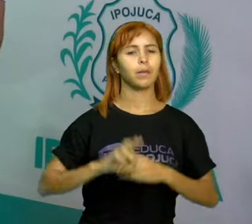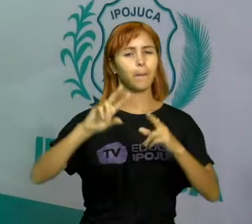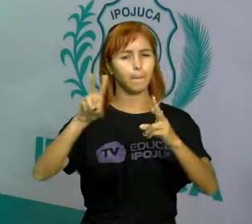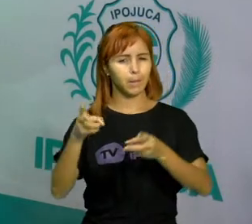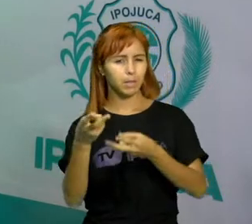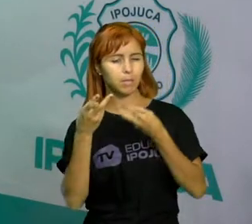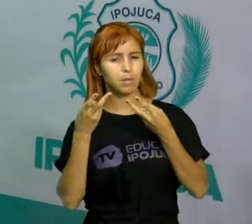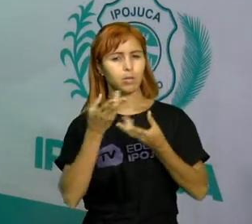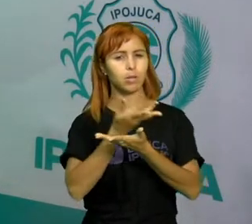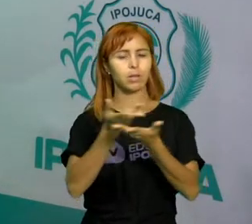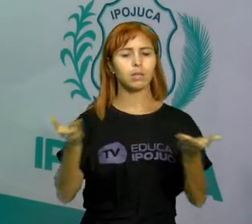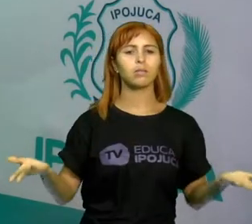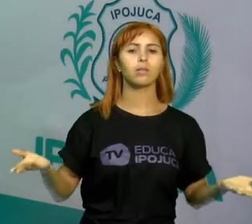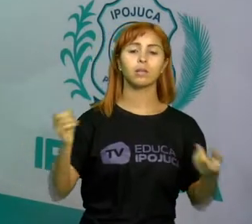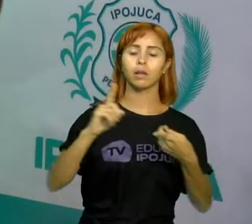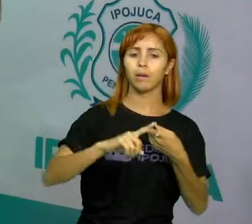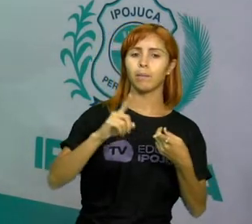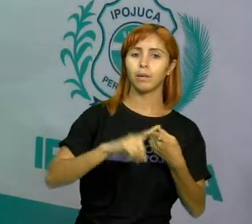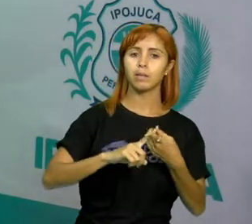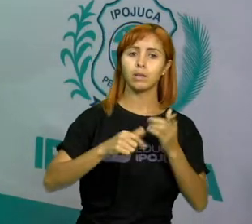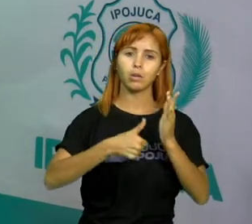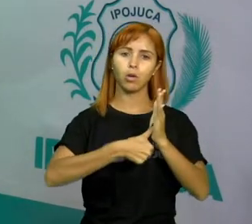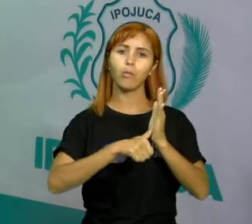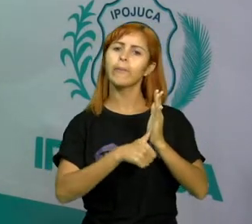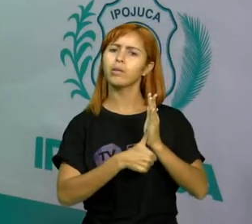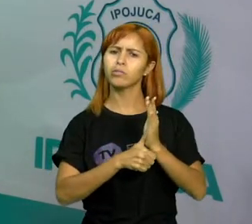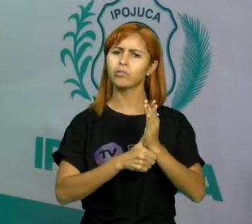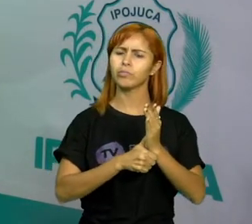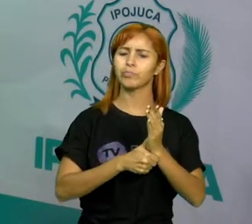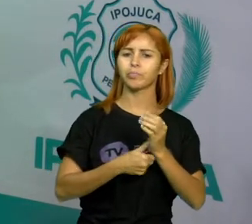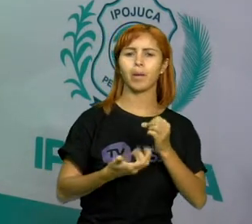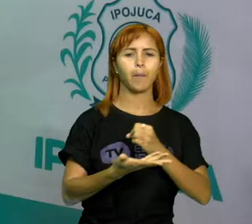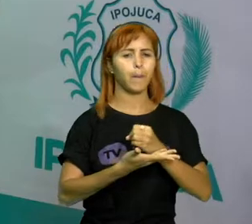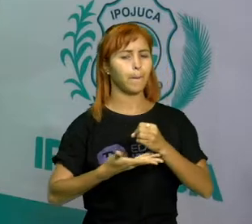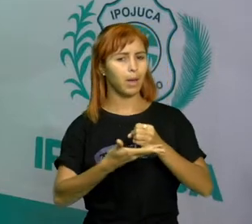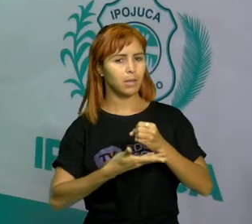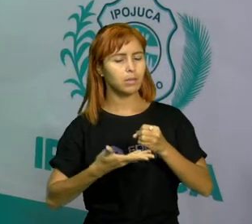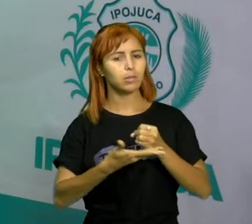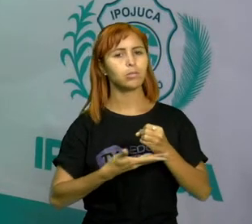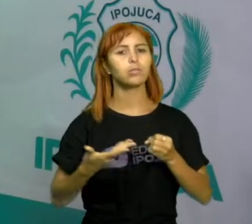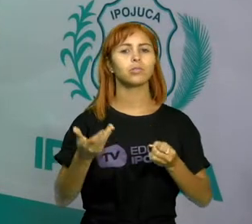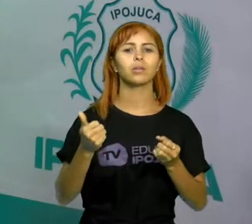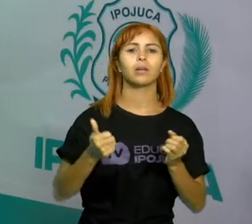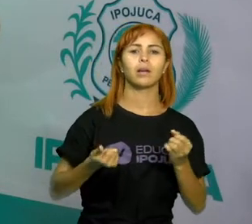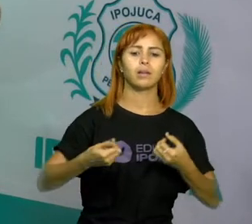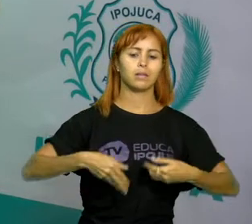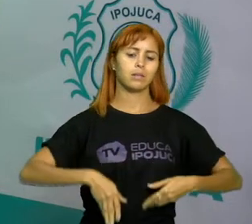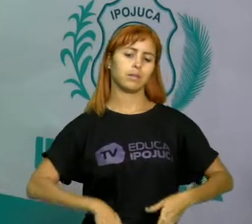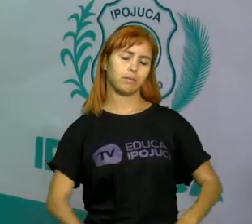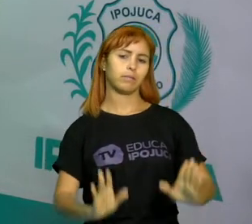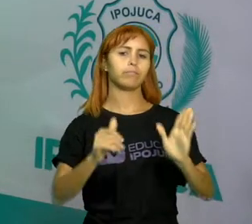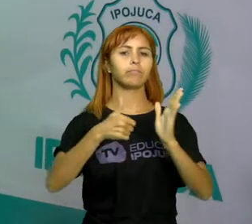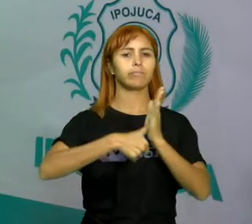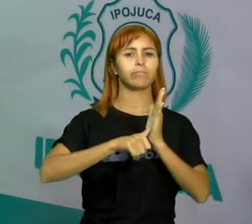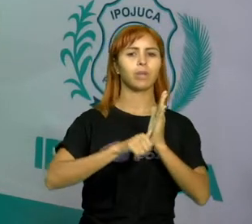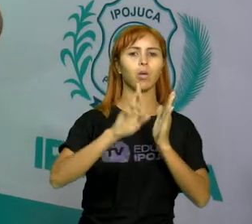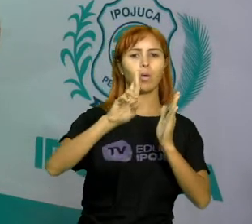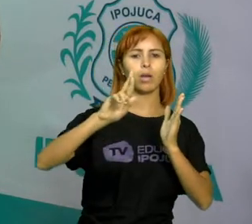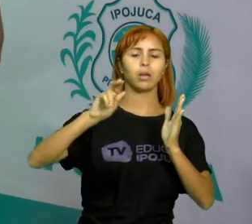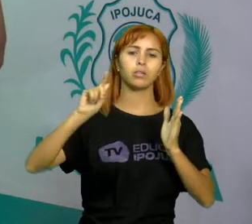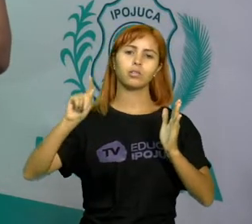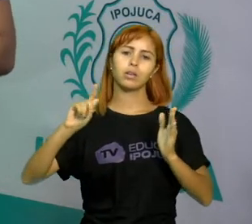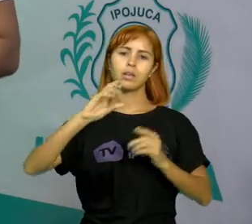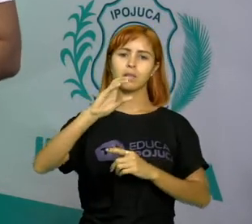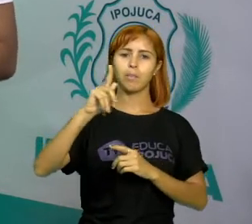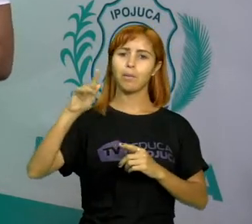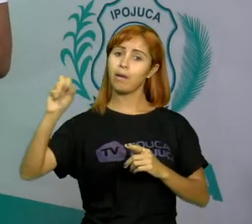Percebendo isso, além desses documentos básicos, né? A certidão de nascimento, o RG e o